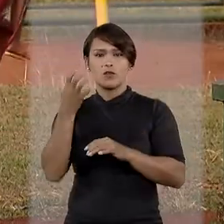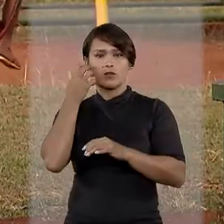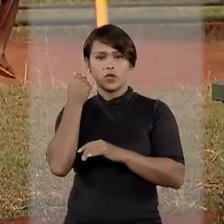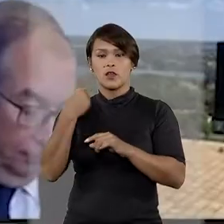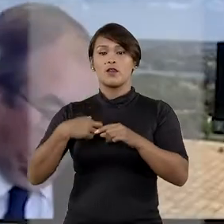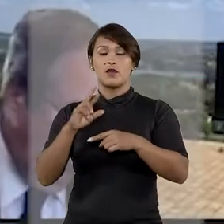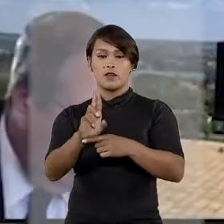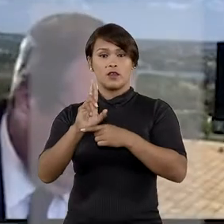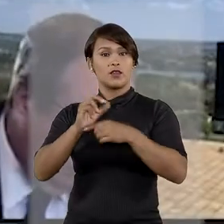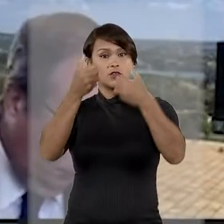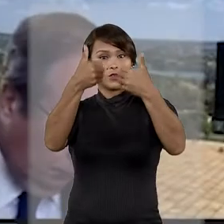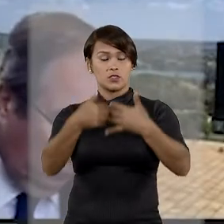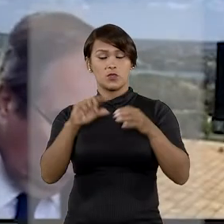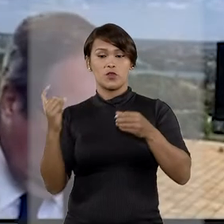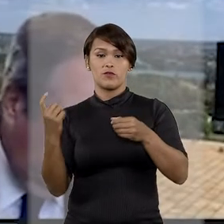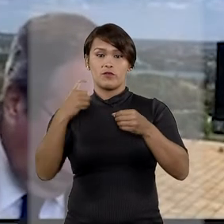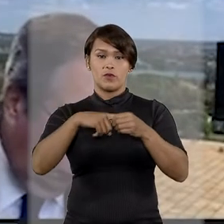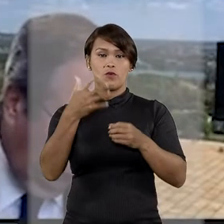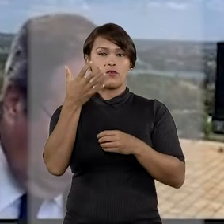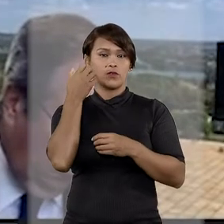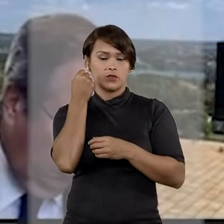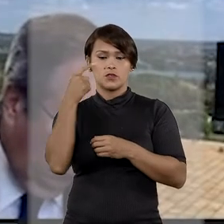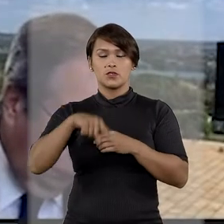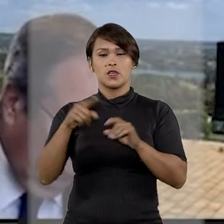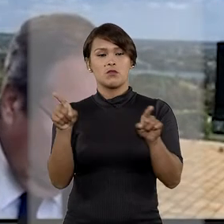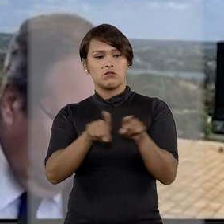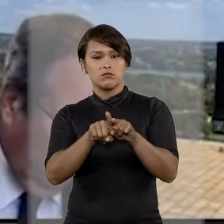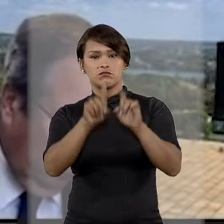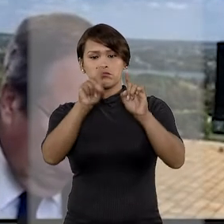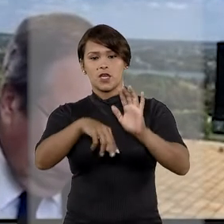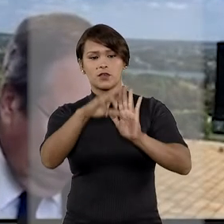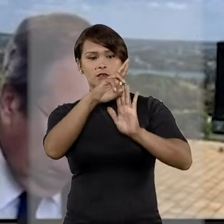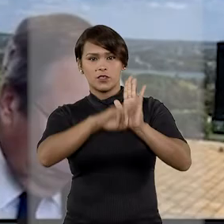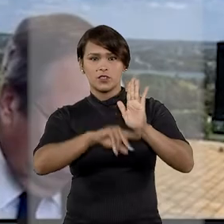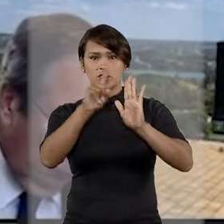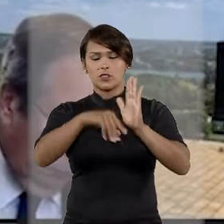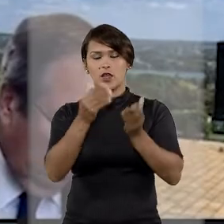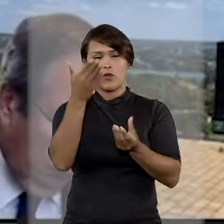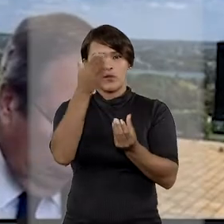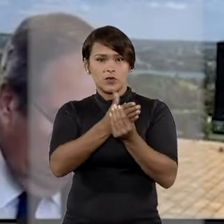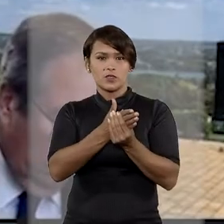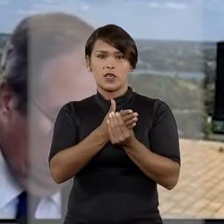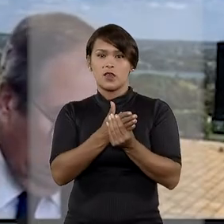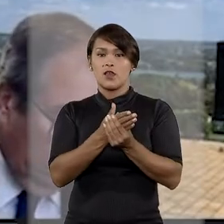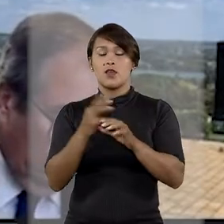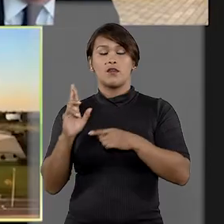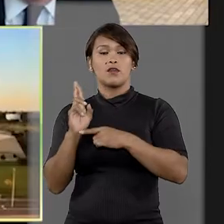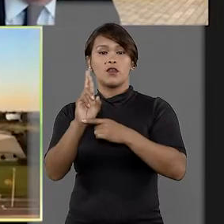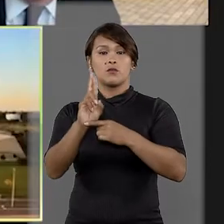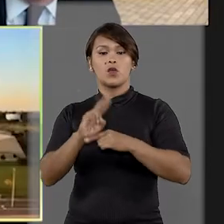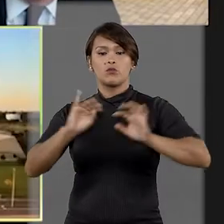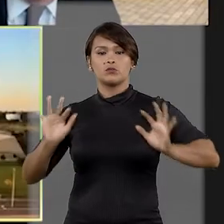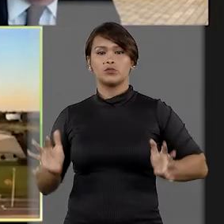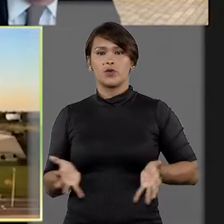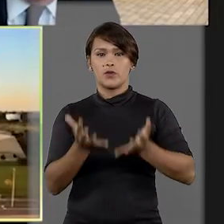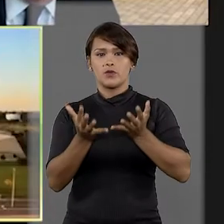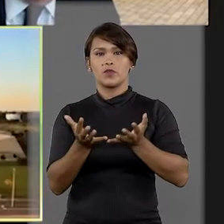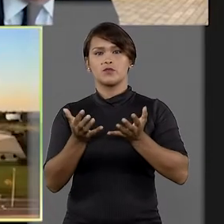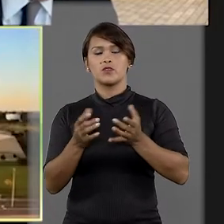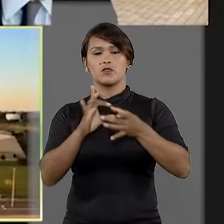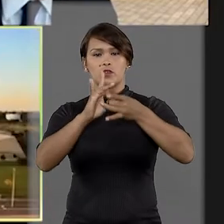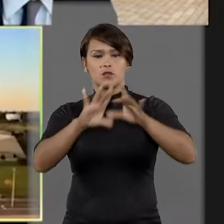de adoção. Para a relatora, a revogação da adoção, nas circunstâncias registradas no processo, representou